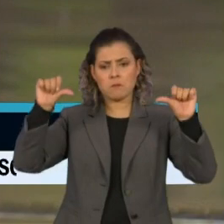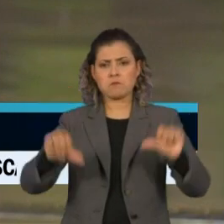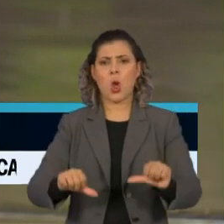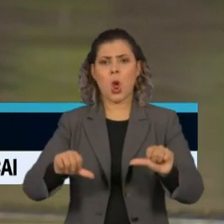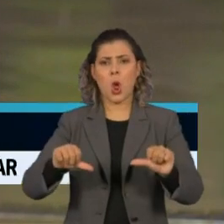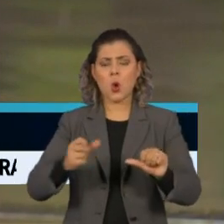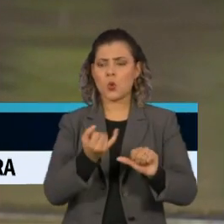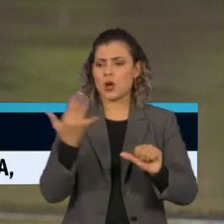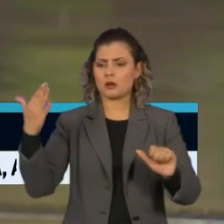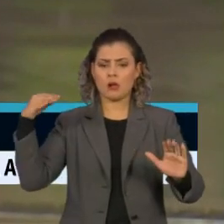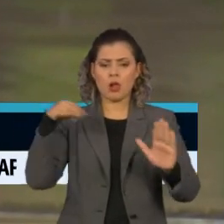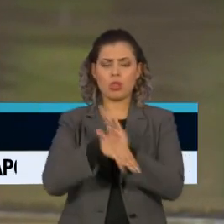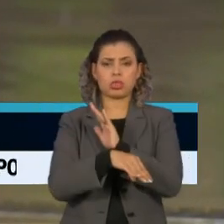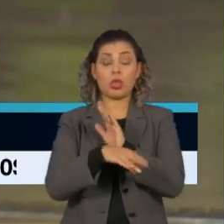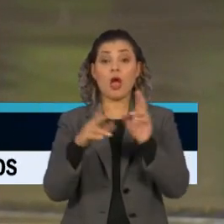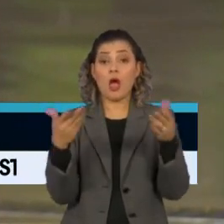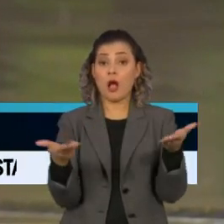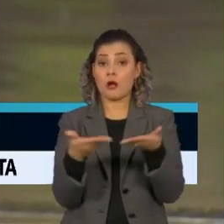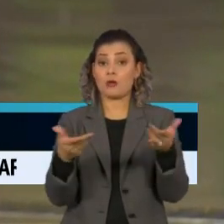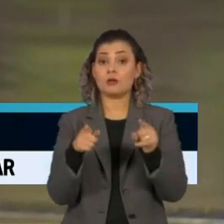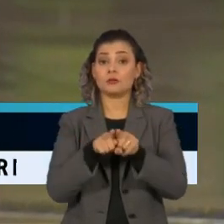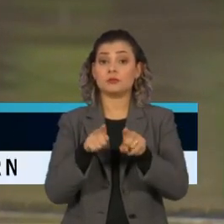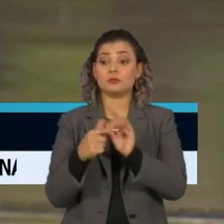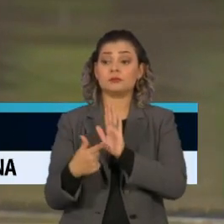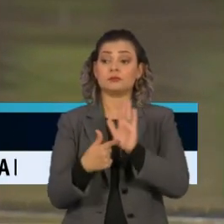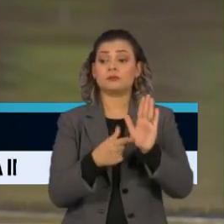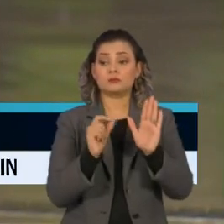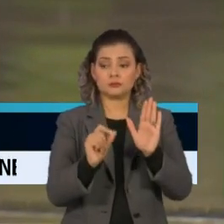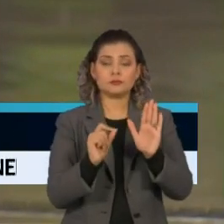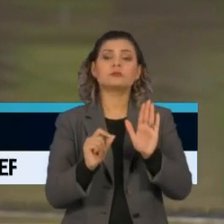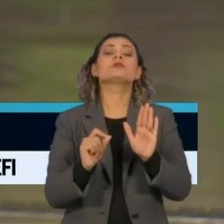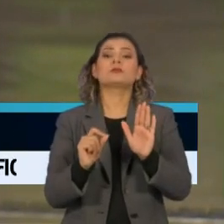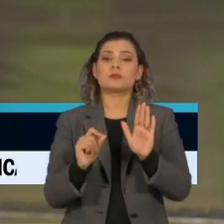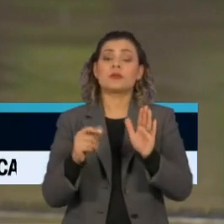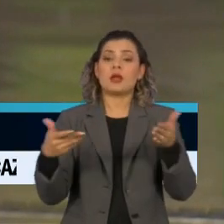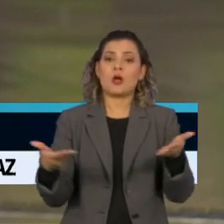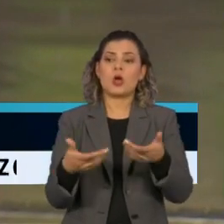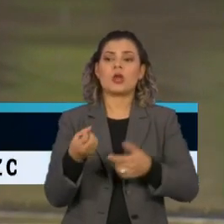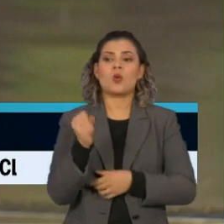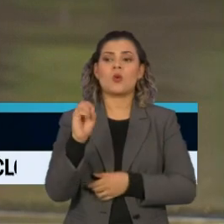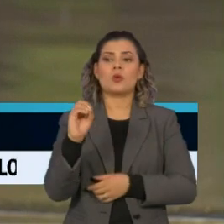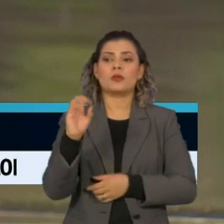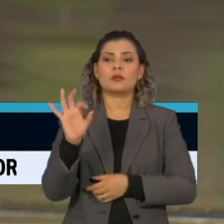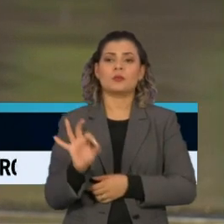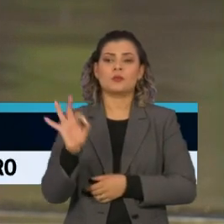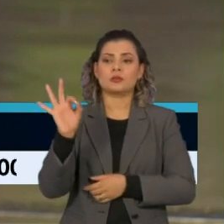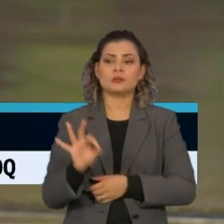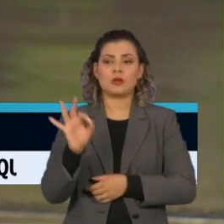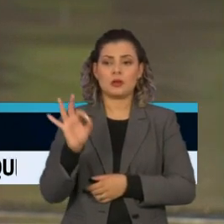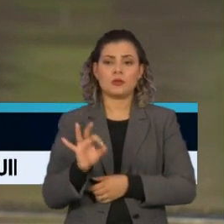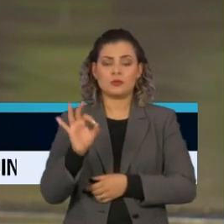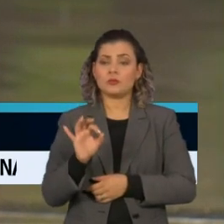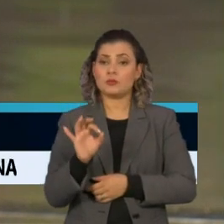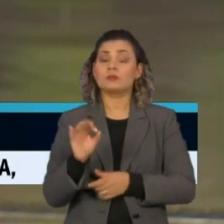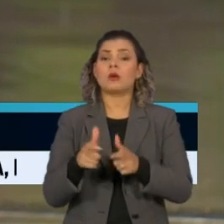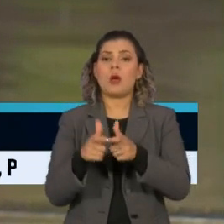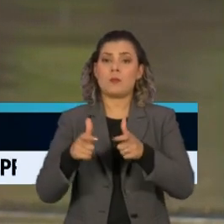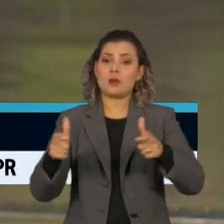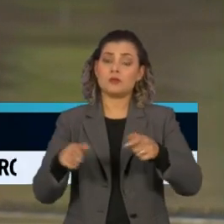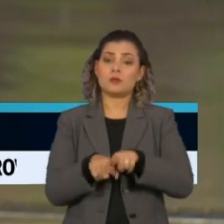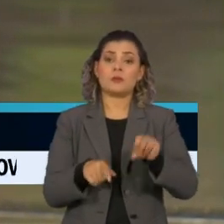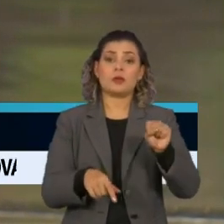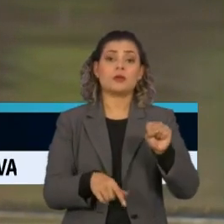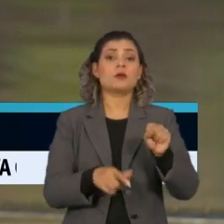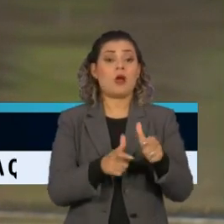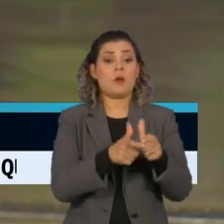sendo trabalhada. Nós temos ali uma ocupação de leitos que está chegando agora a 80% na região, com um aumento no número de